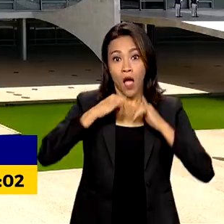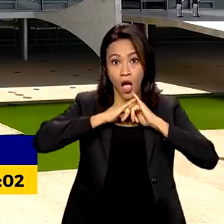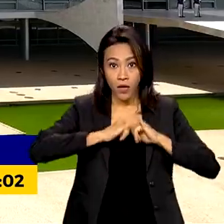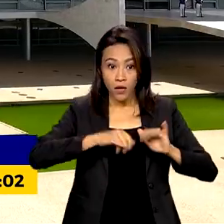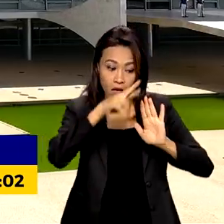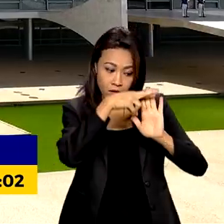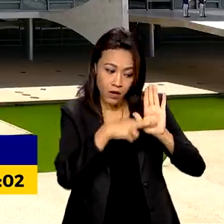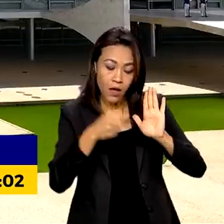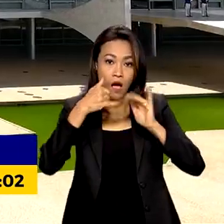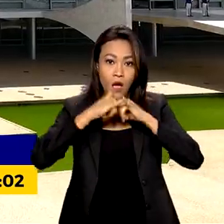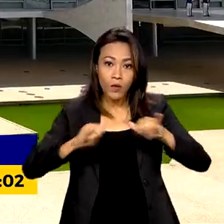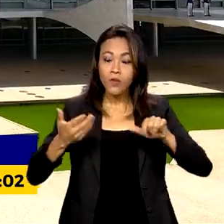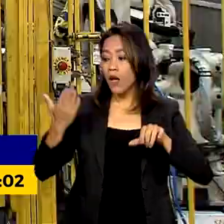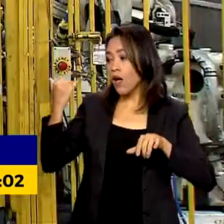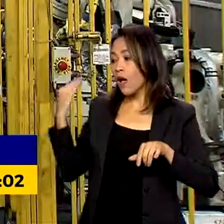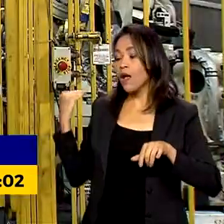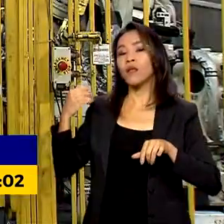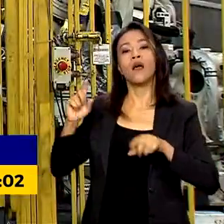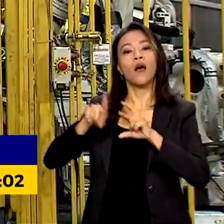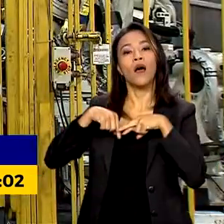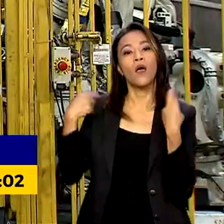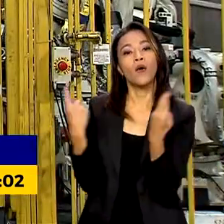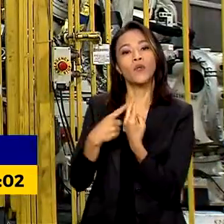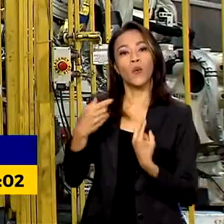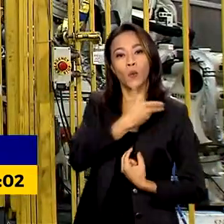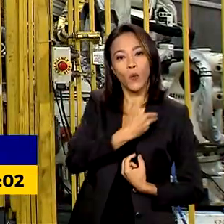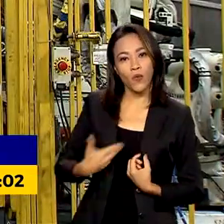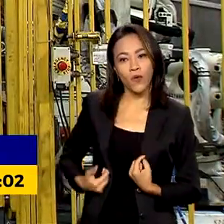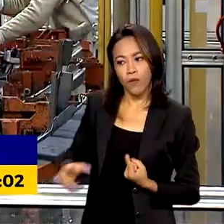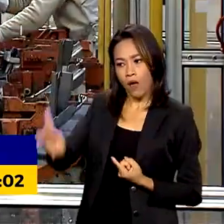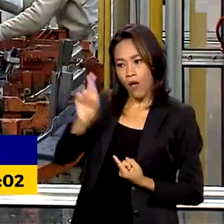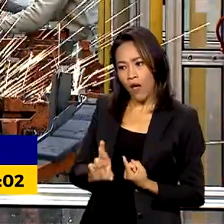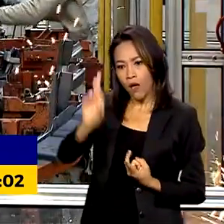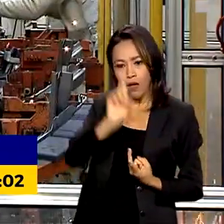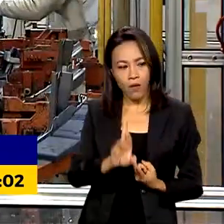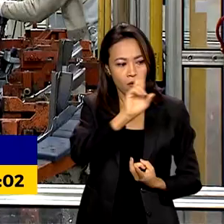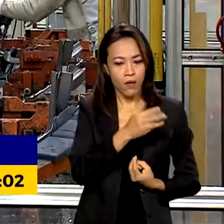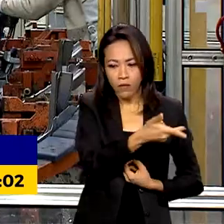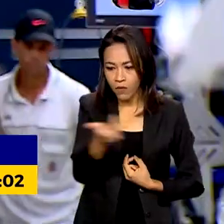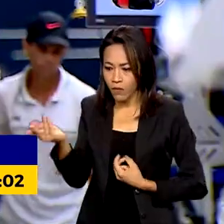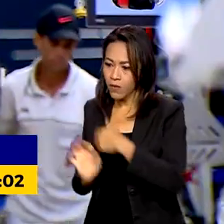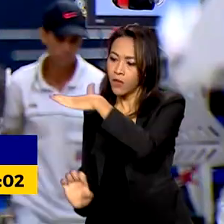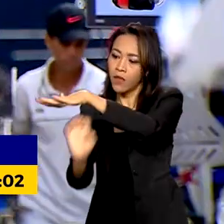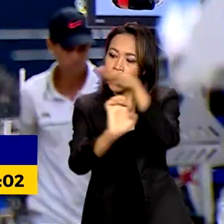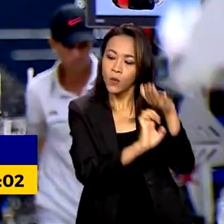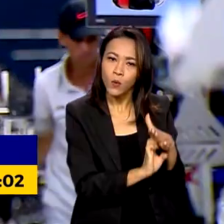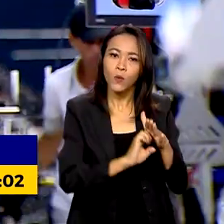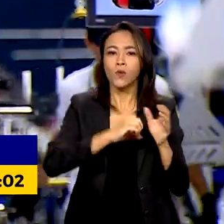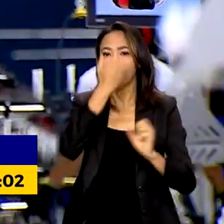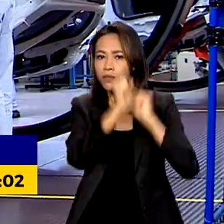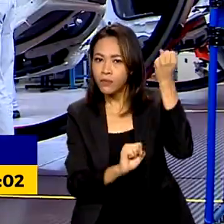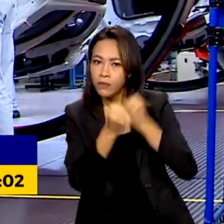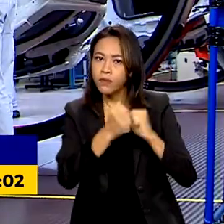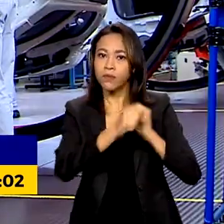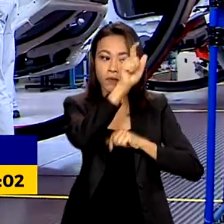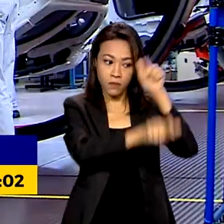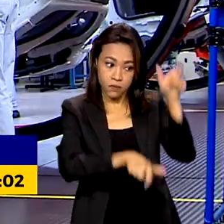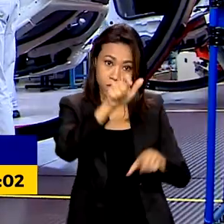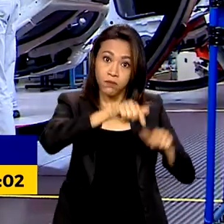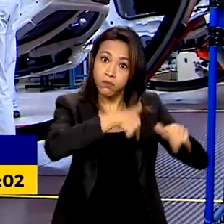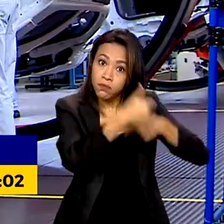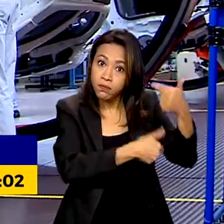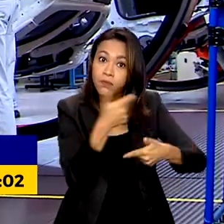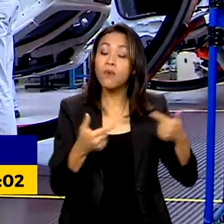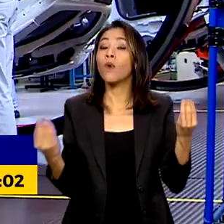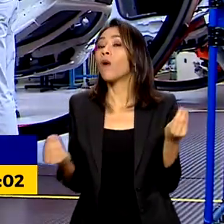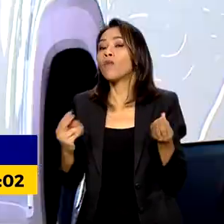após a reunião do governo com representantes da indústria, de montadoras e de trabalhadores por meio de